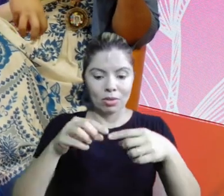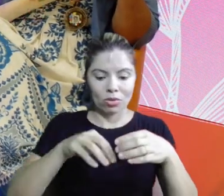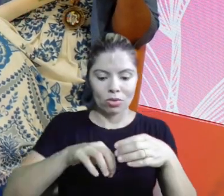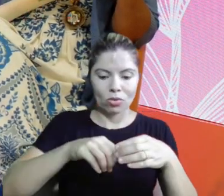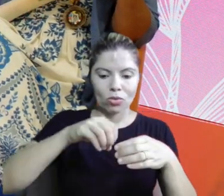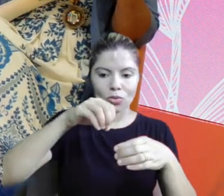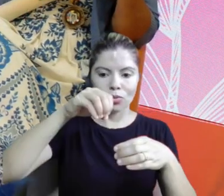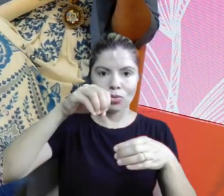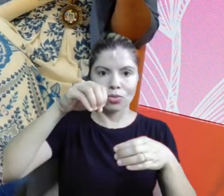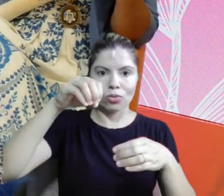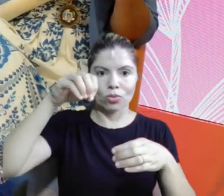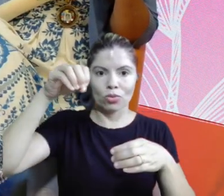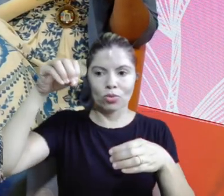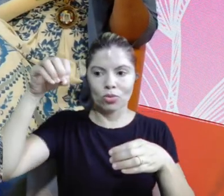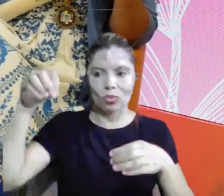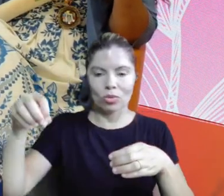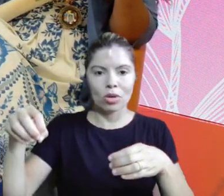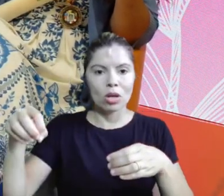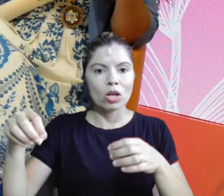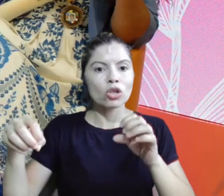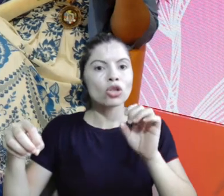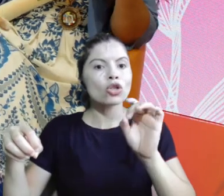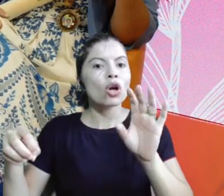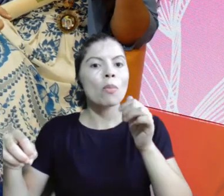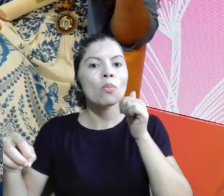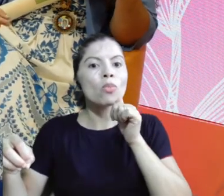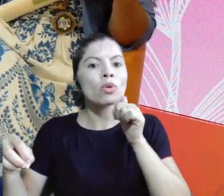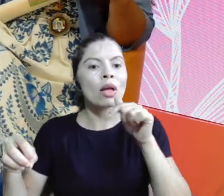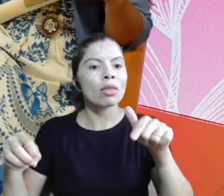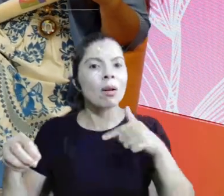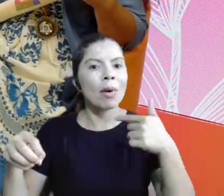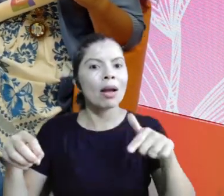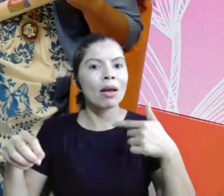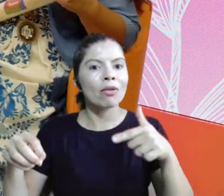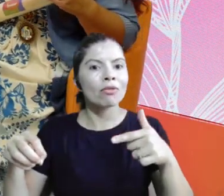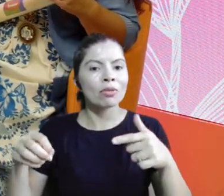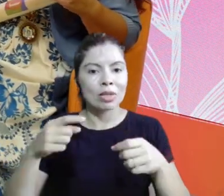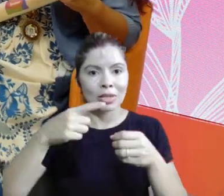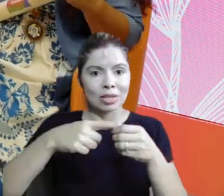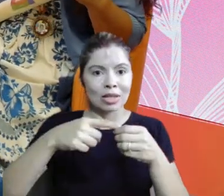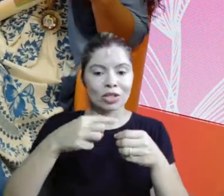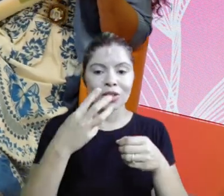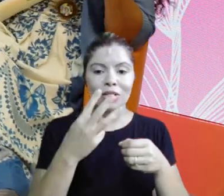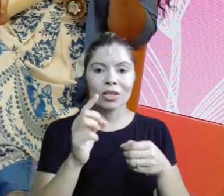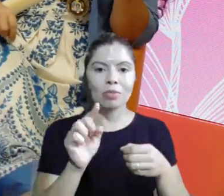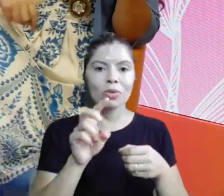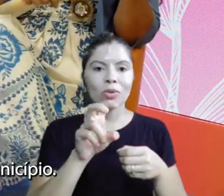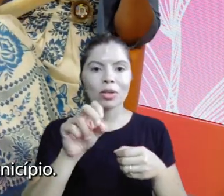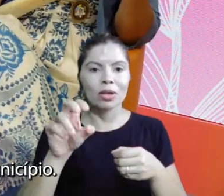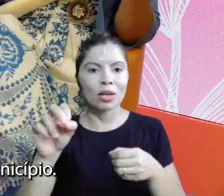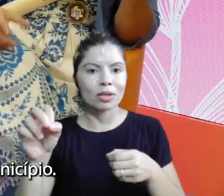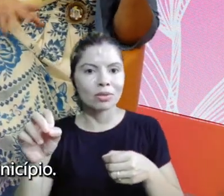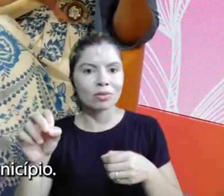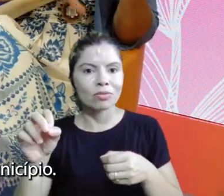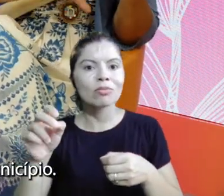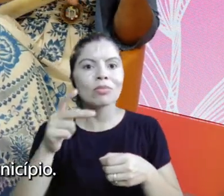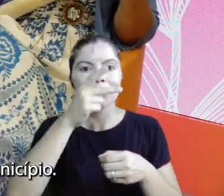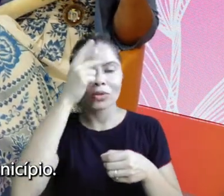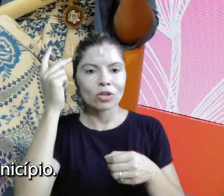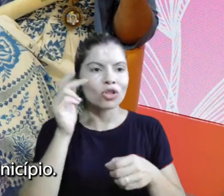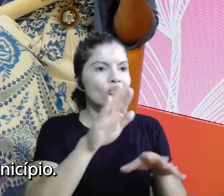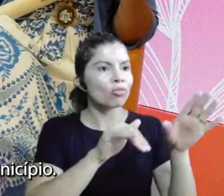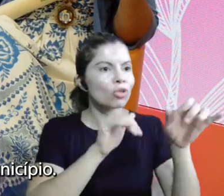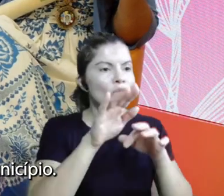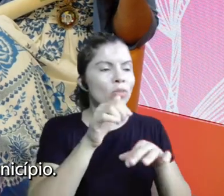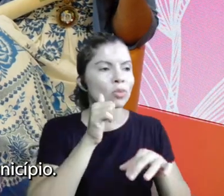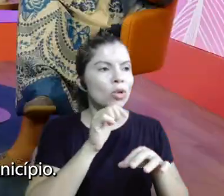dali que brotou e pôr no saquinho, a gente só contratou as mulheres, numa cidade de 3.500 habitantes, aí a gente pegou todas